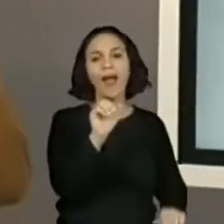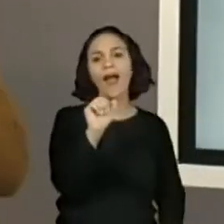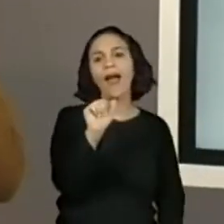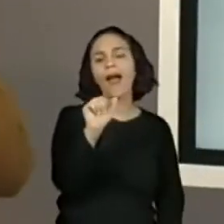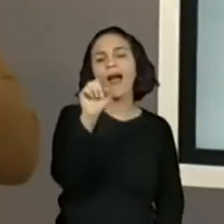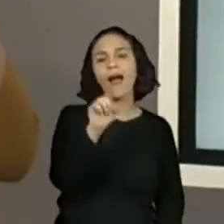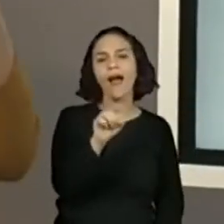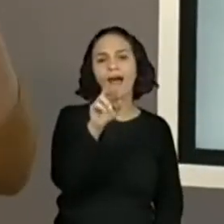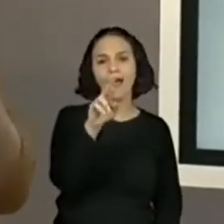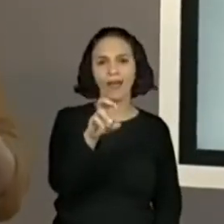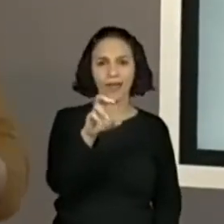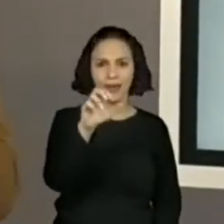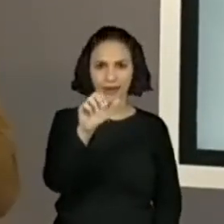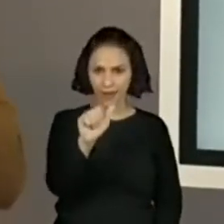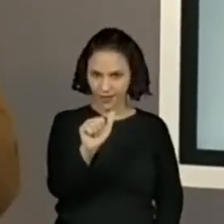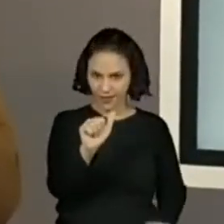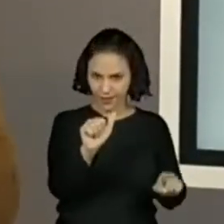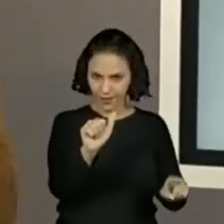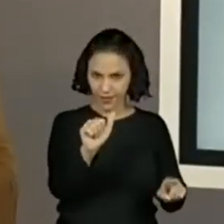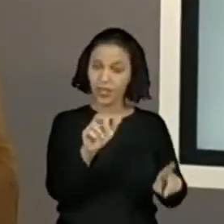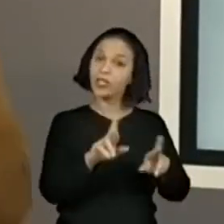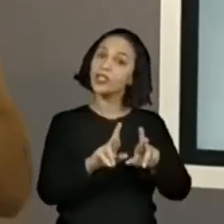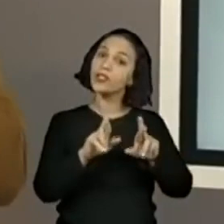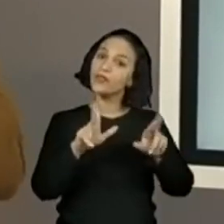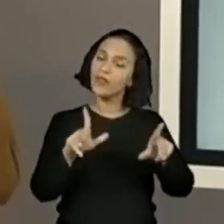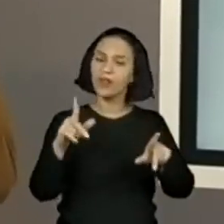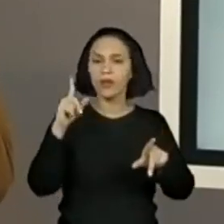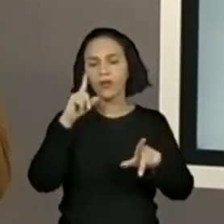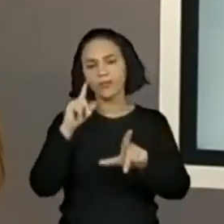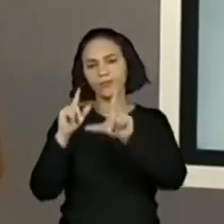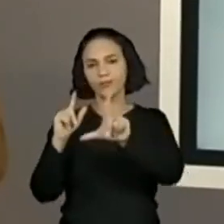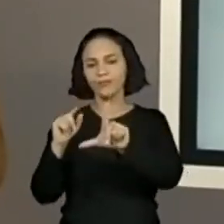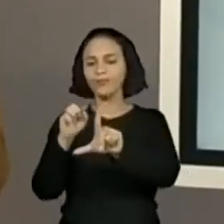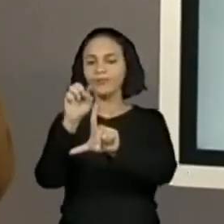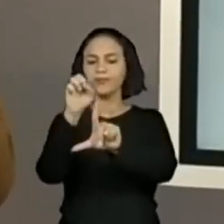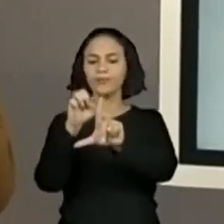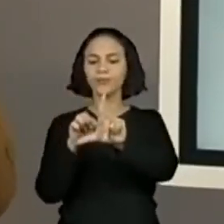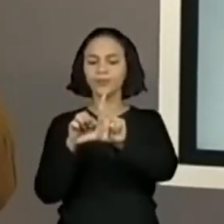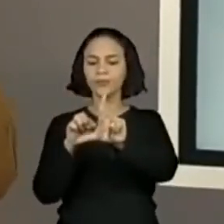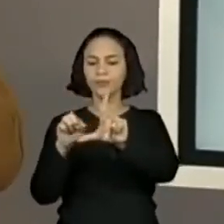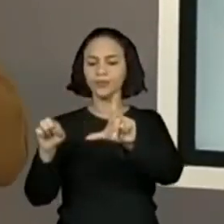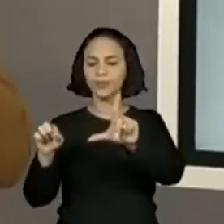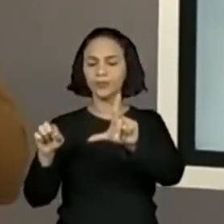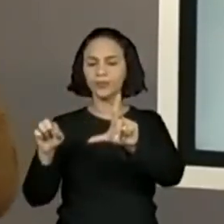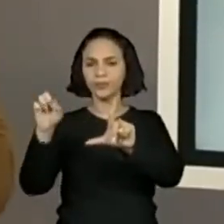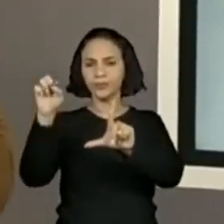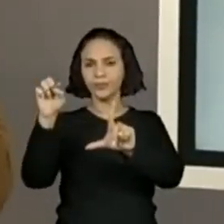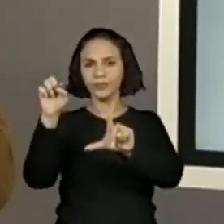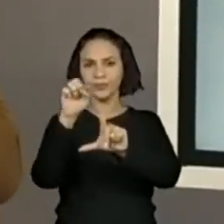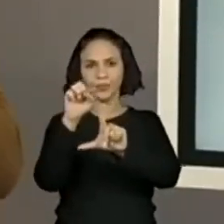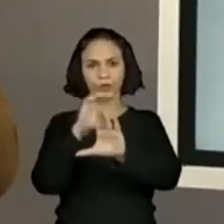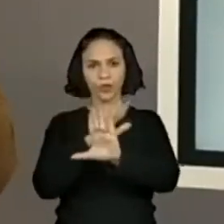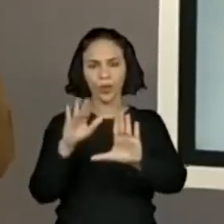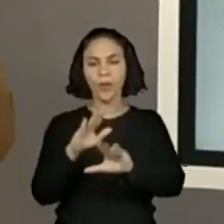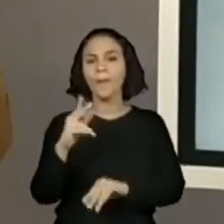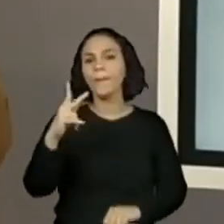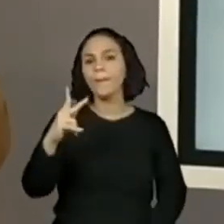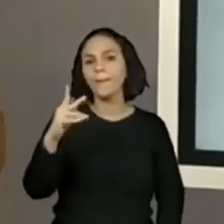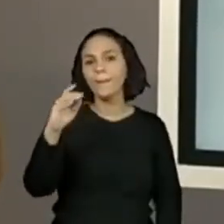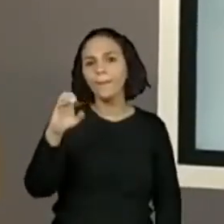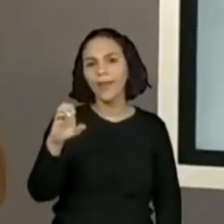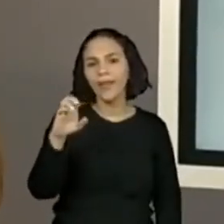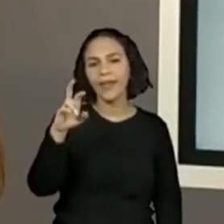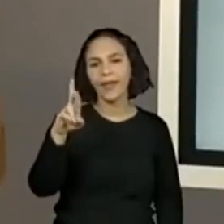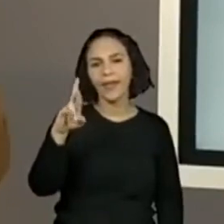certo? Existe uma diferença entre área e perímetro. A gente vai visualizar rapidamente quais são essas